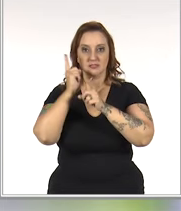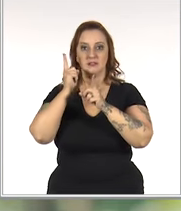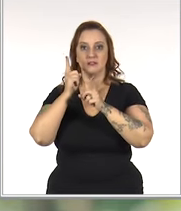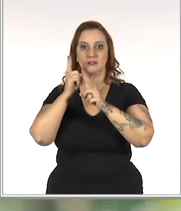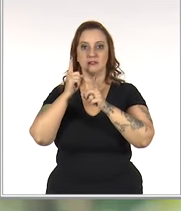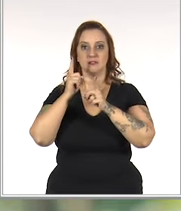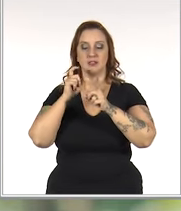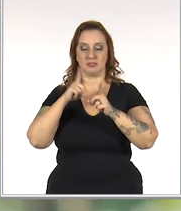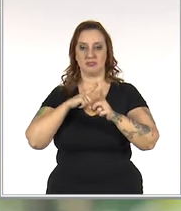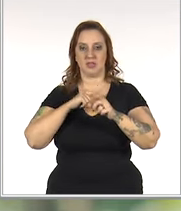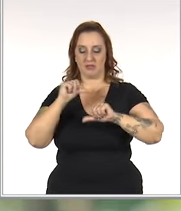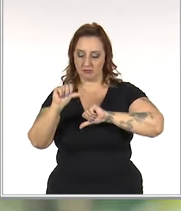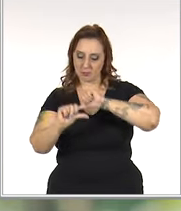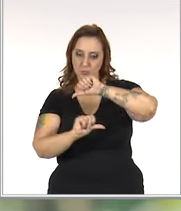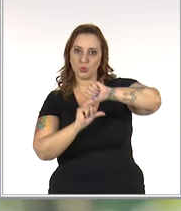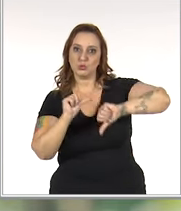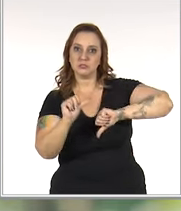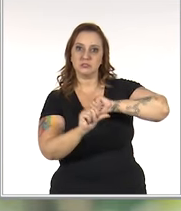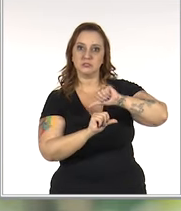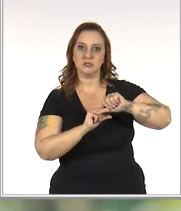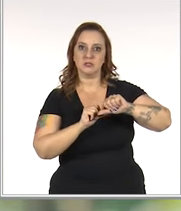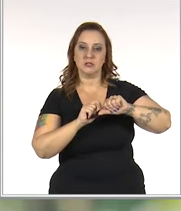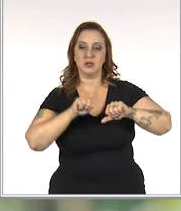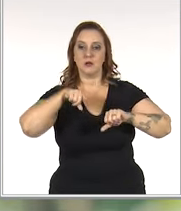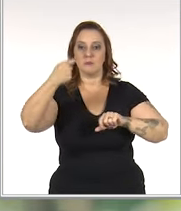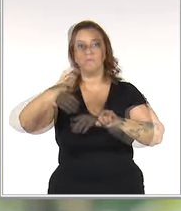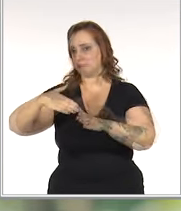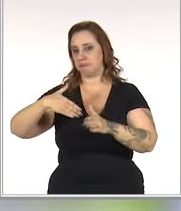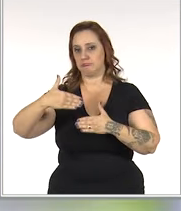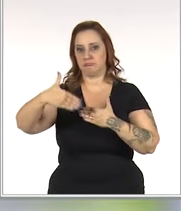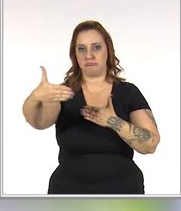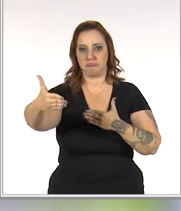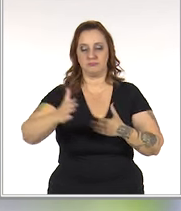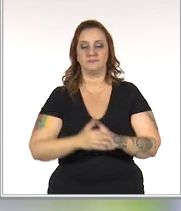identificar mudanças nos próximos períodos.